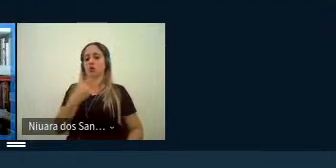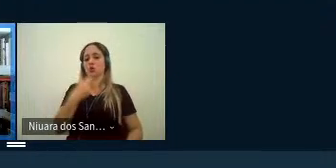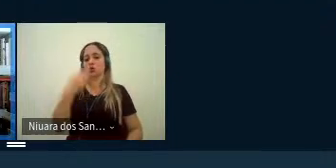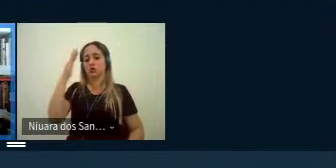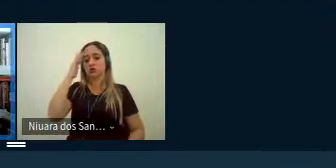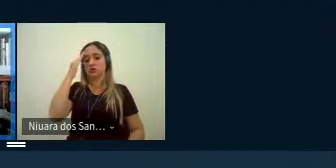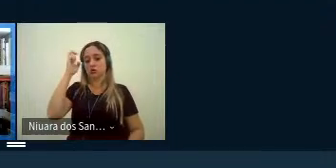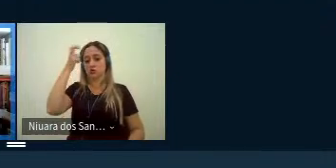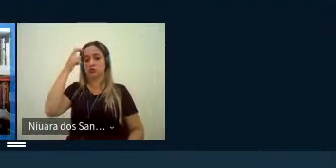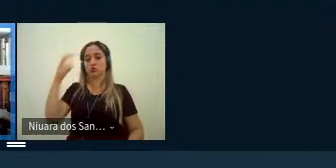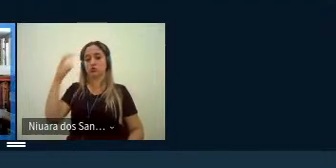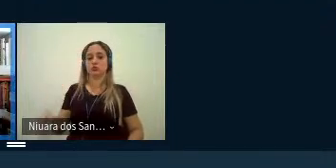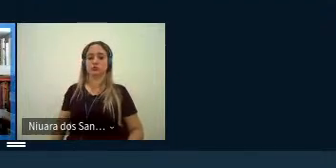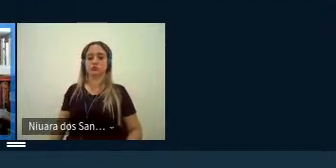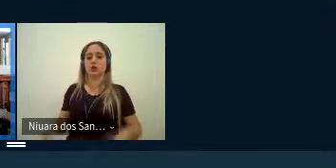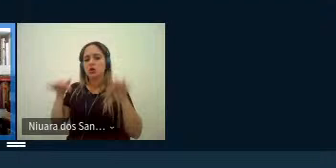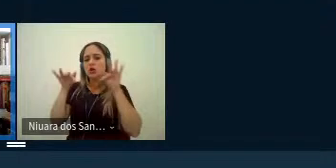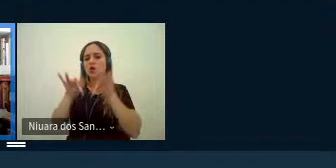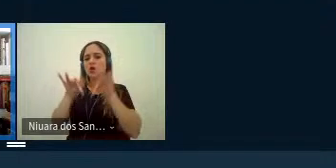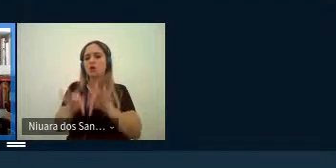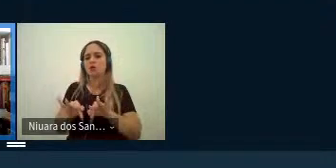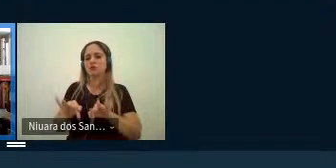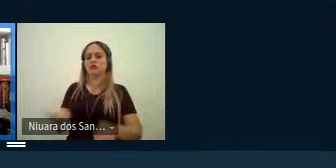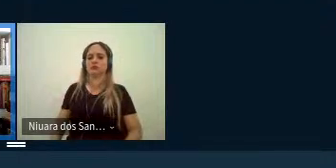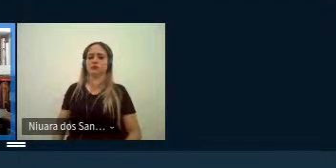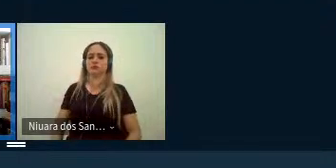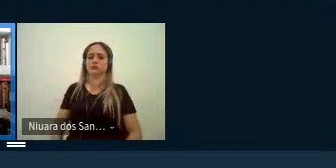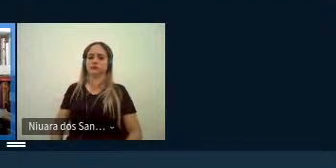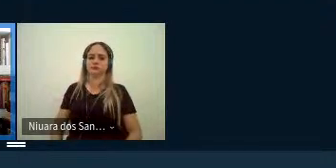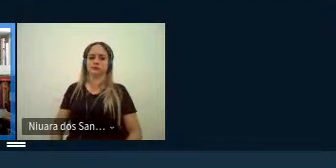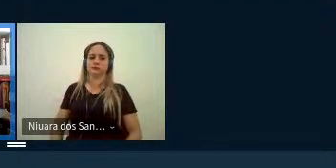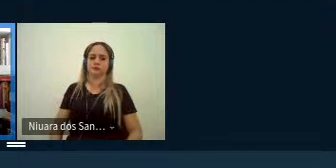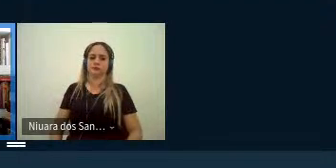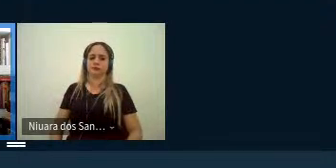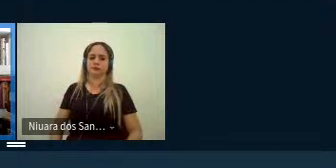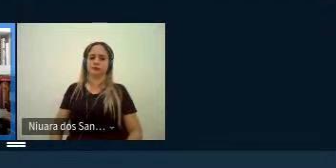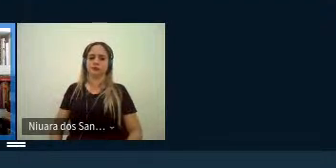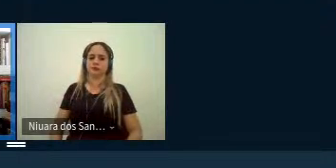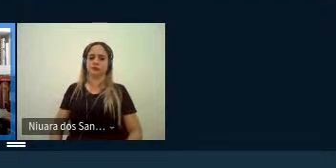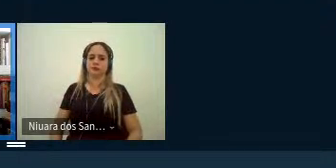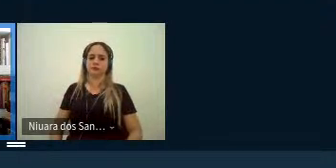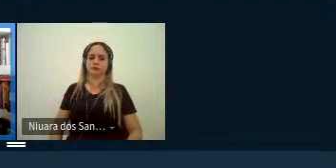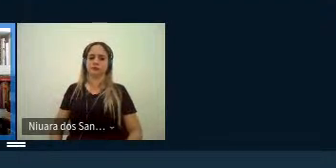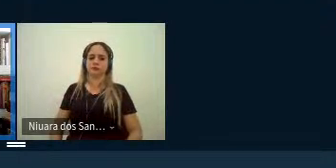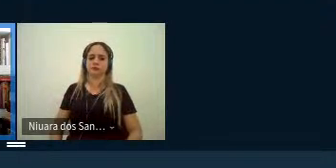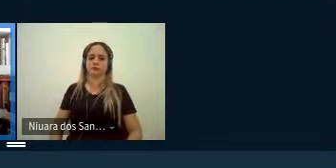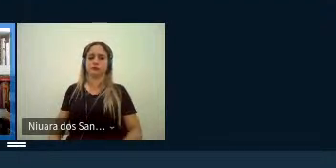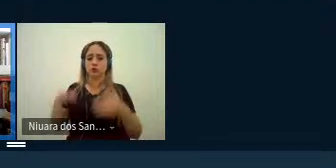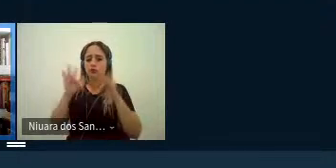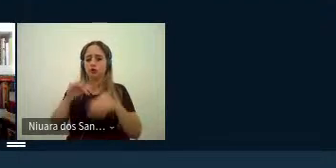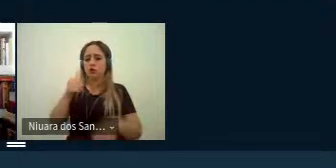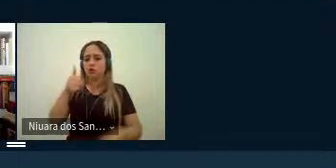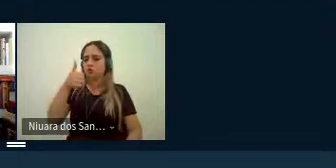e no final da década aí a gente pode passar aqui e no final da década de